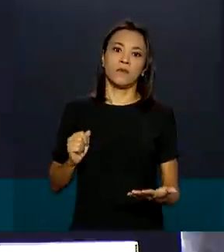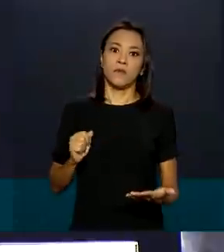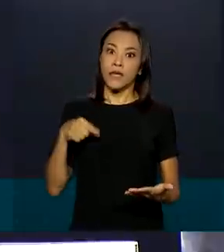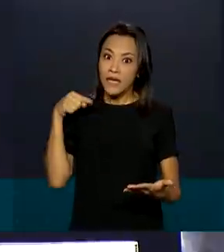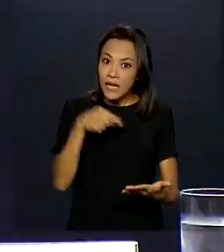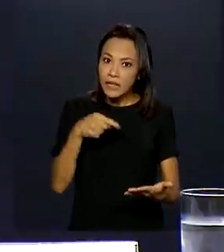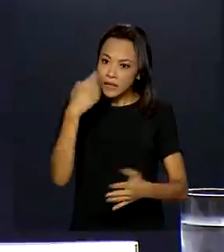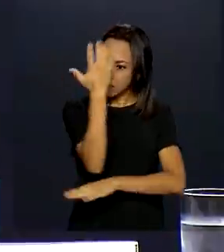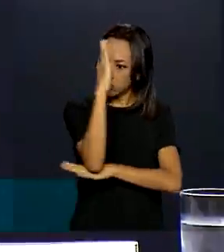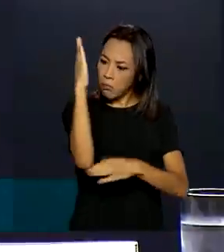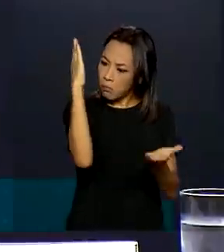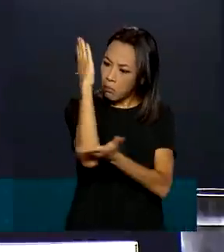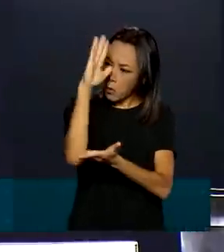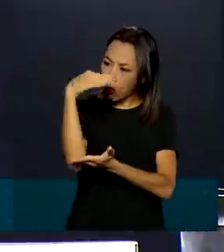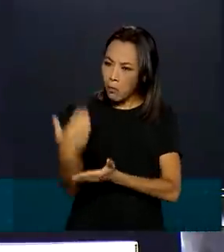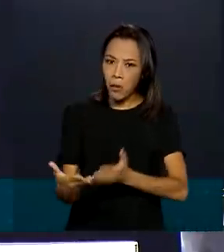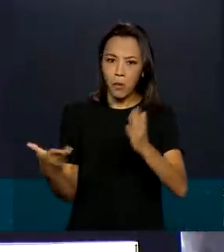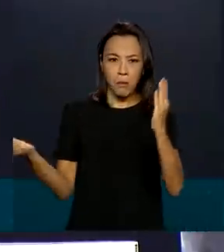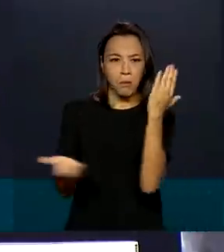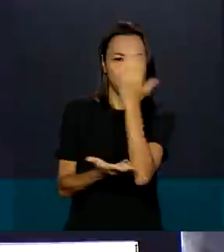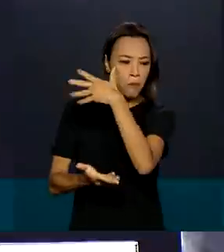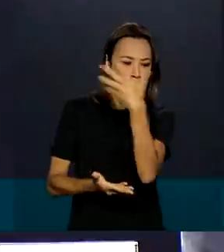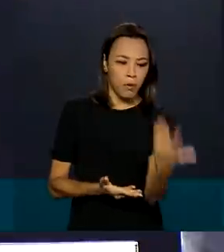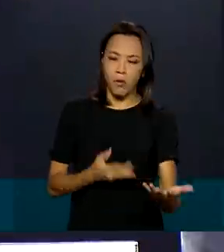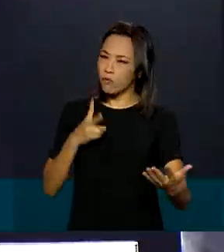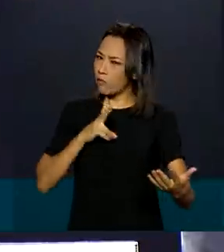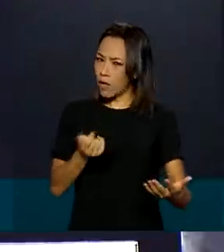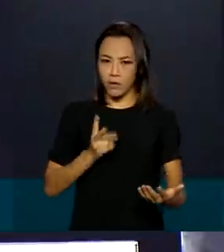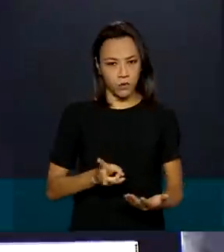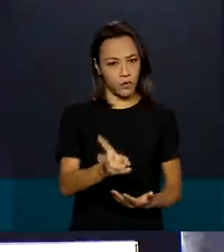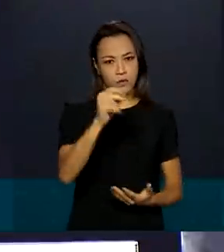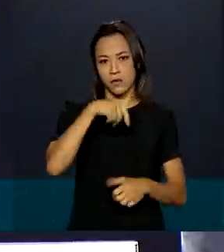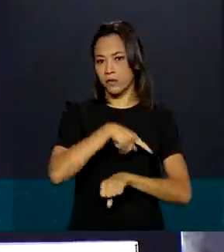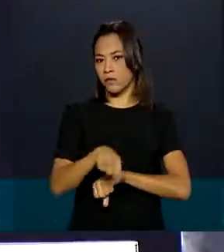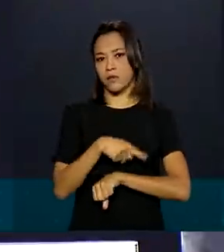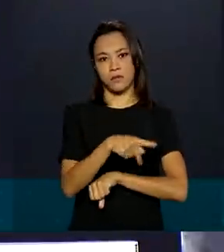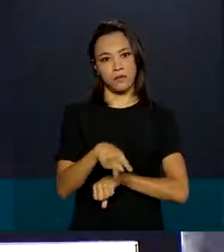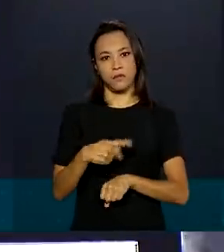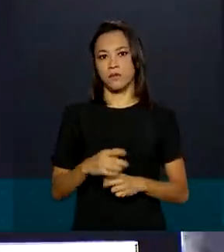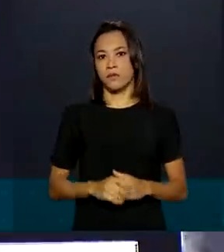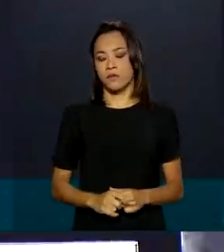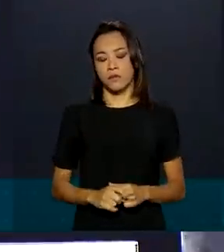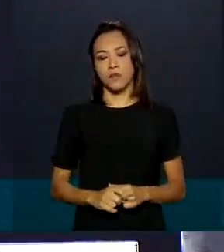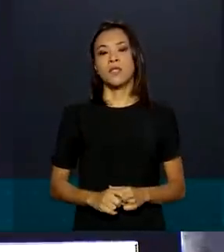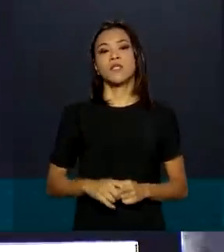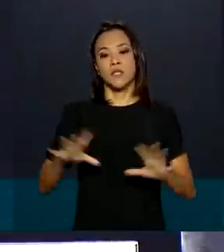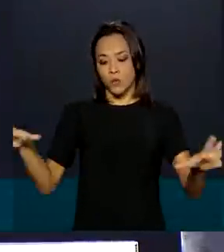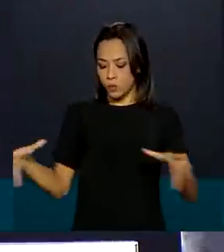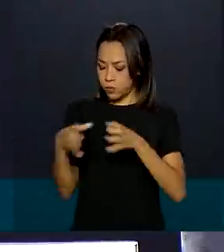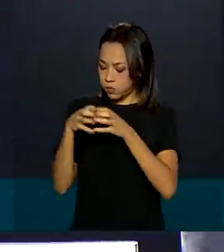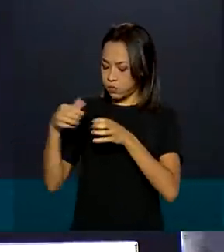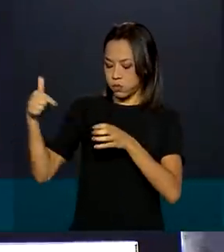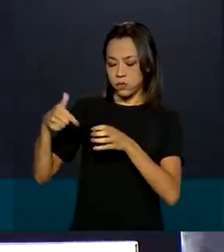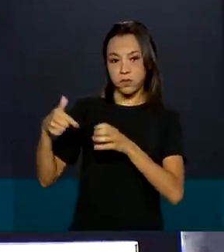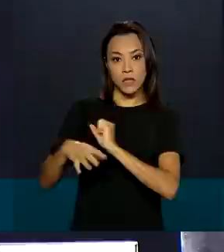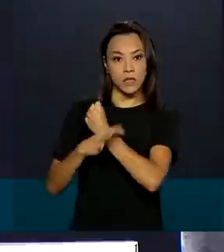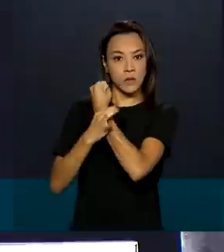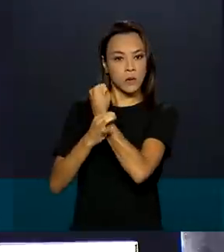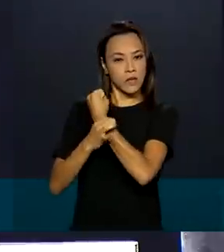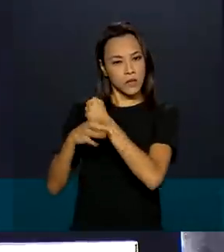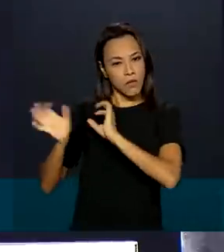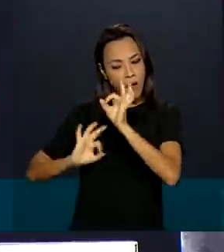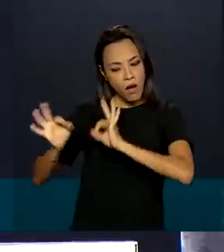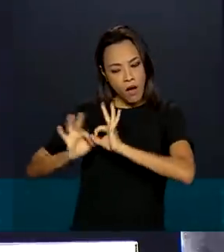ilegal não perpetuará em nosso país e as forças de segurança estão orientadas a se